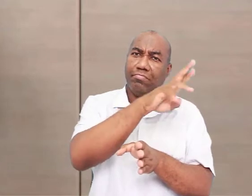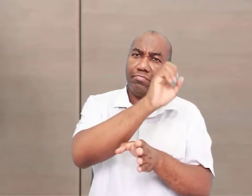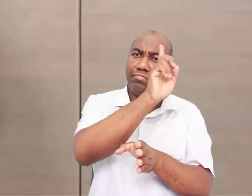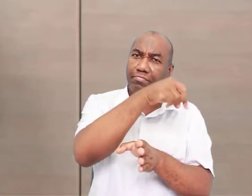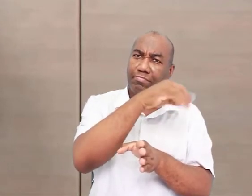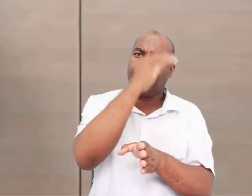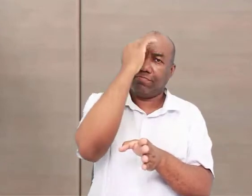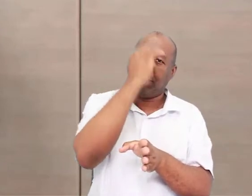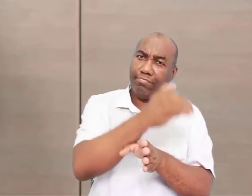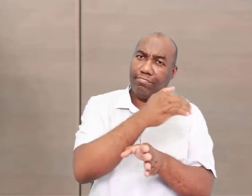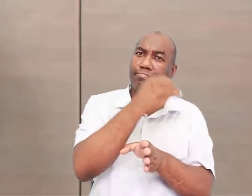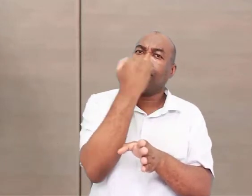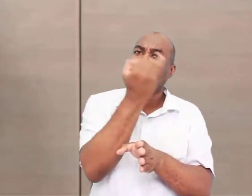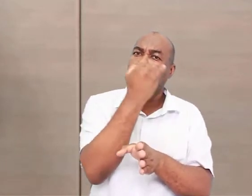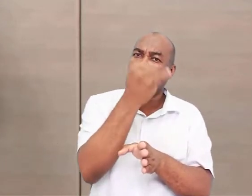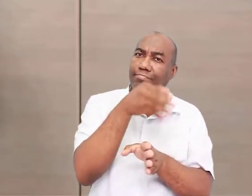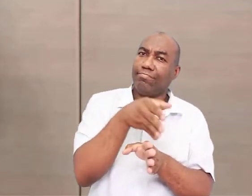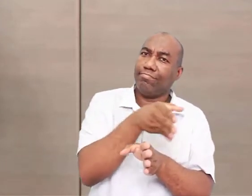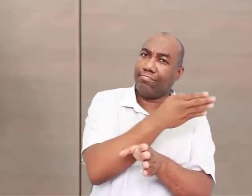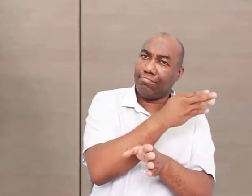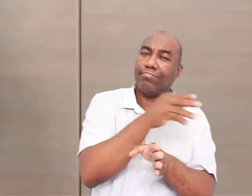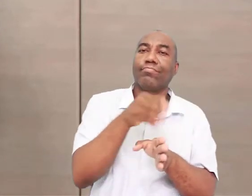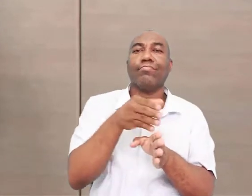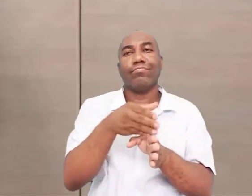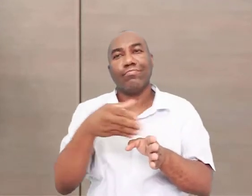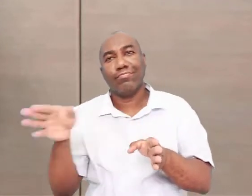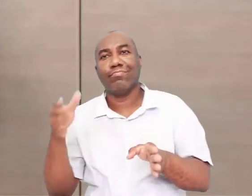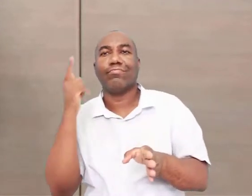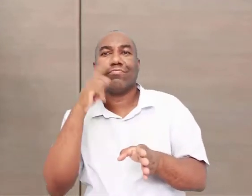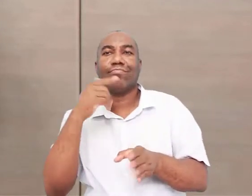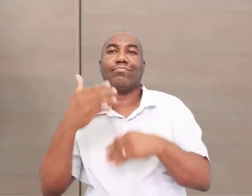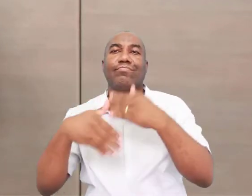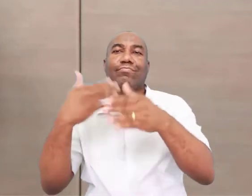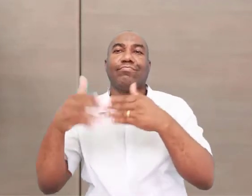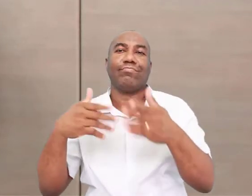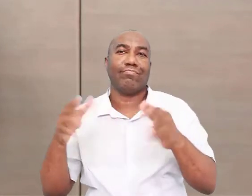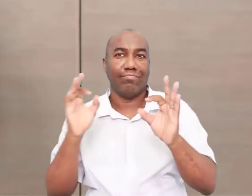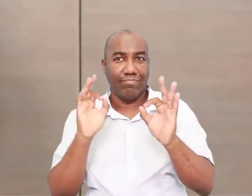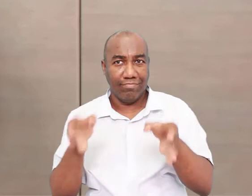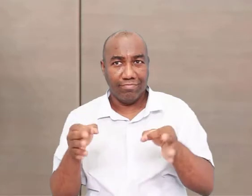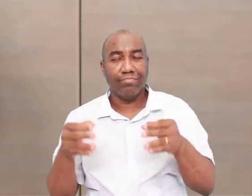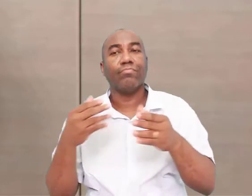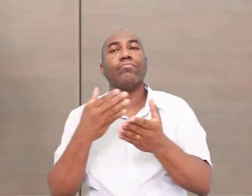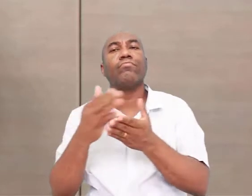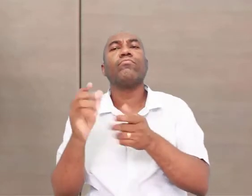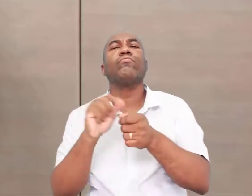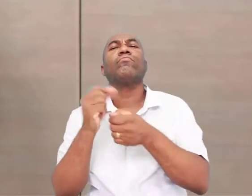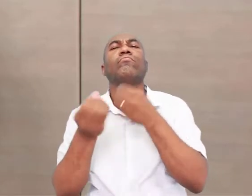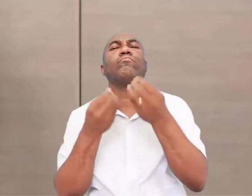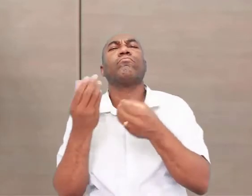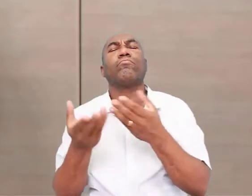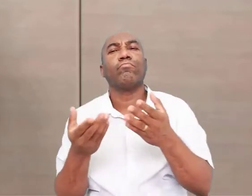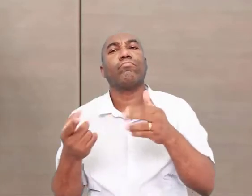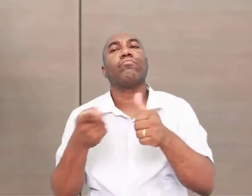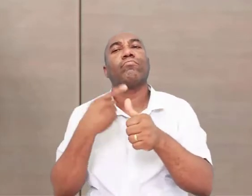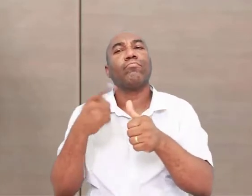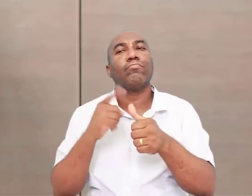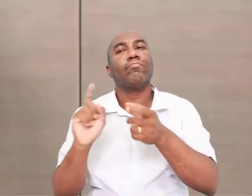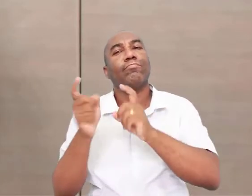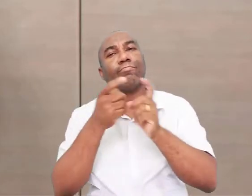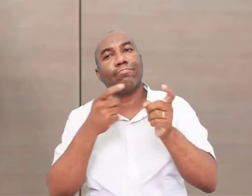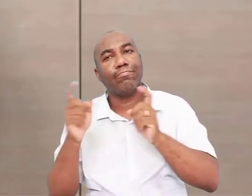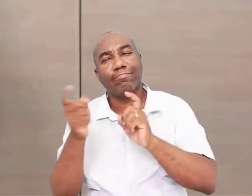Então, isso é muito importante. É daqui que nós vamos nascer, é daqui que nós vamos surgir, né? É daqui que vão se formar as primeiras relações